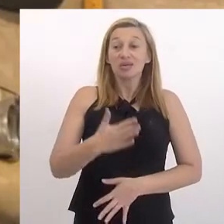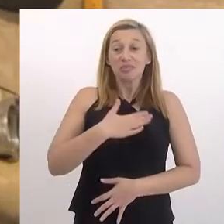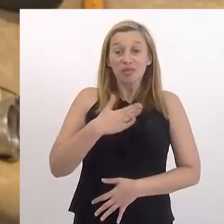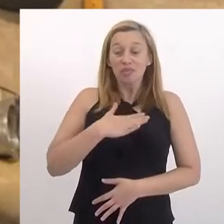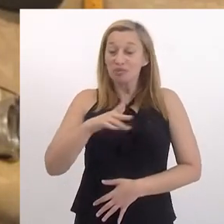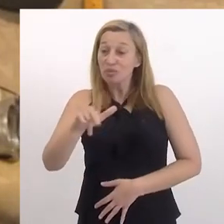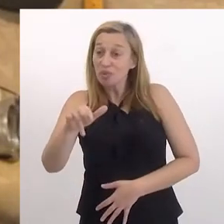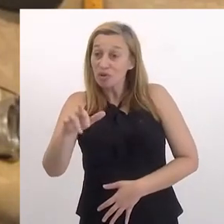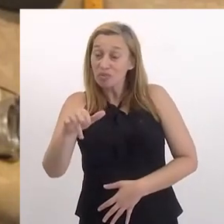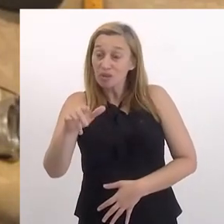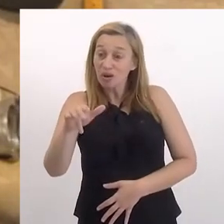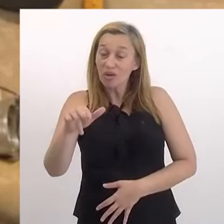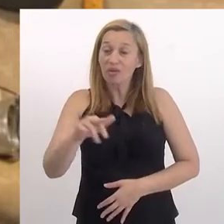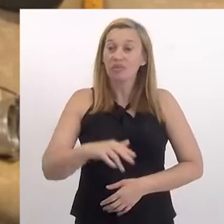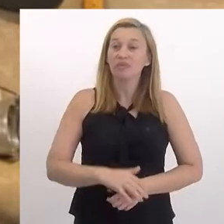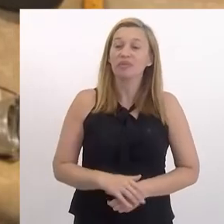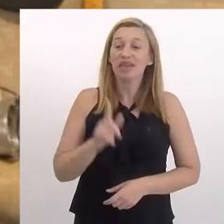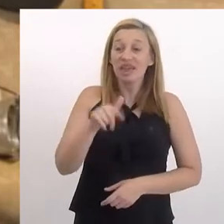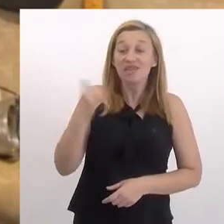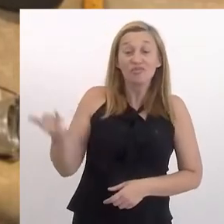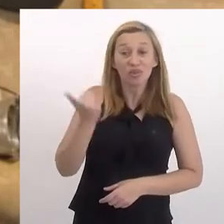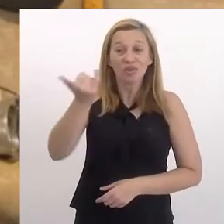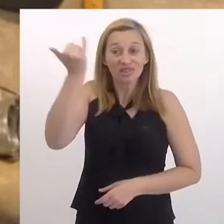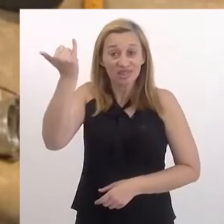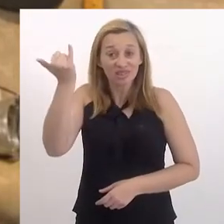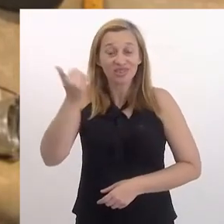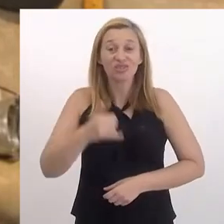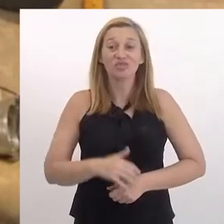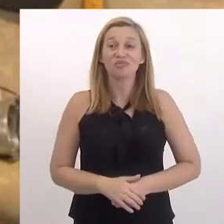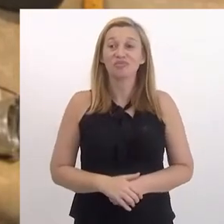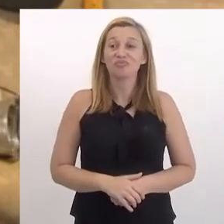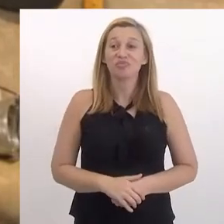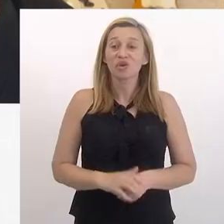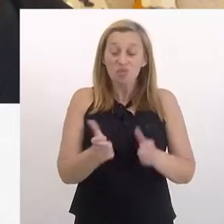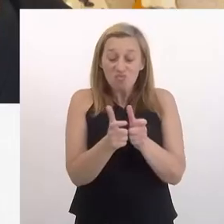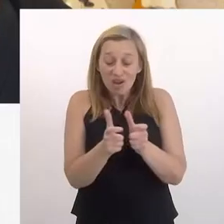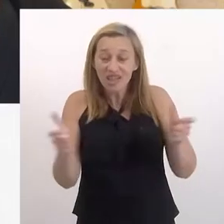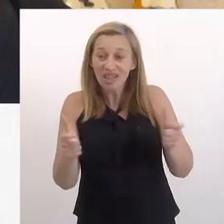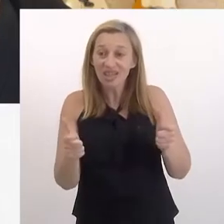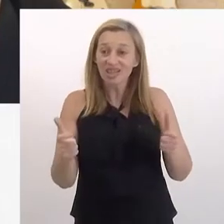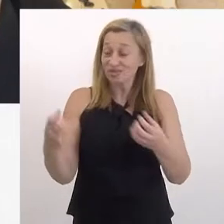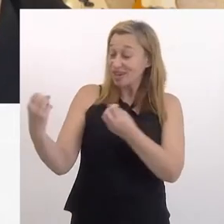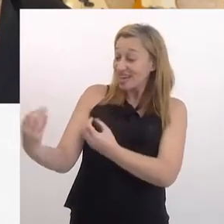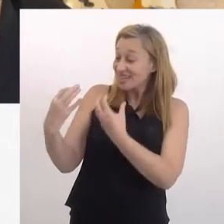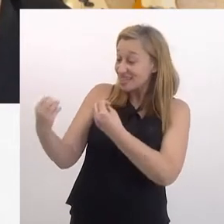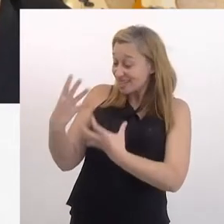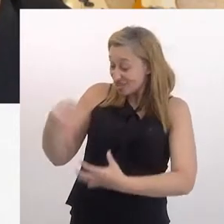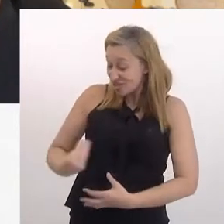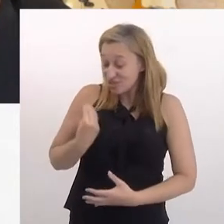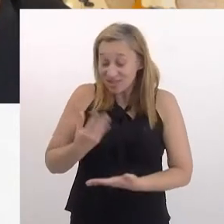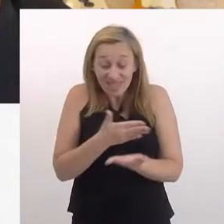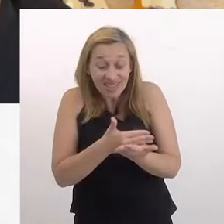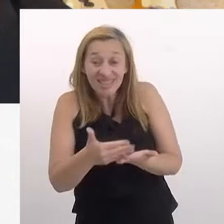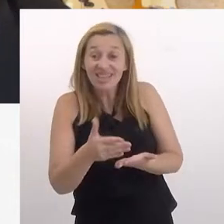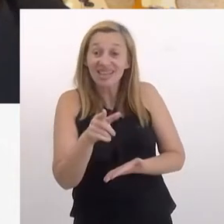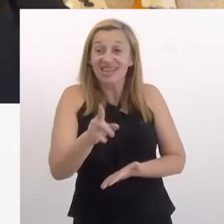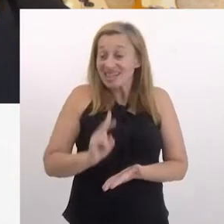E, para mim, para o meu irmão, isso sempre foi muito importante, foi uma grande lição de vida. Eu acho que a partida, e sempre,